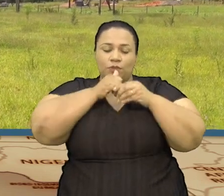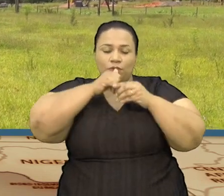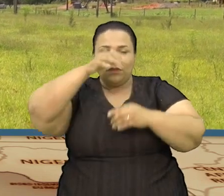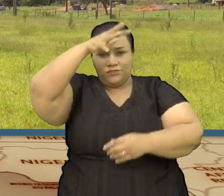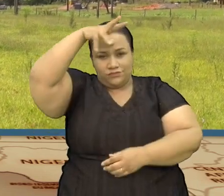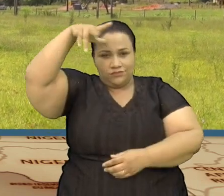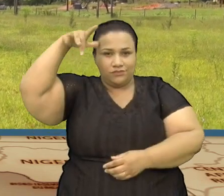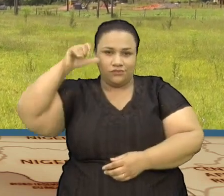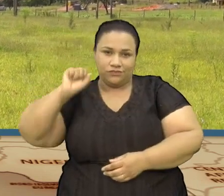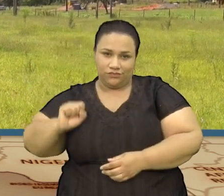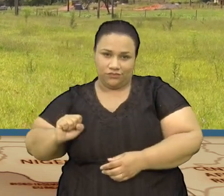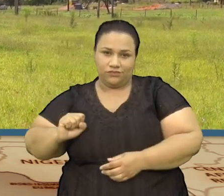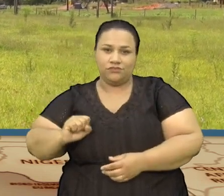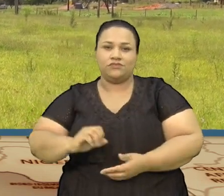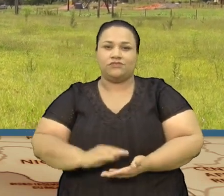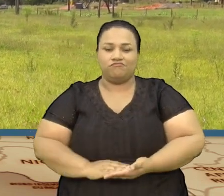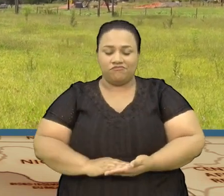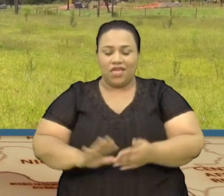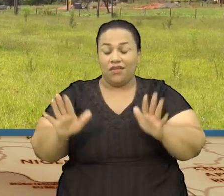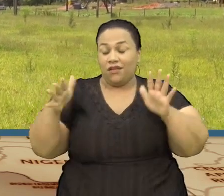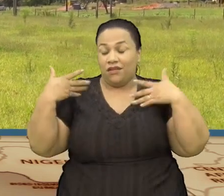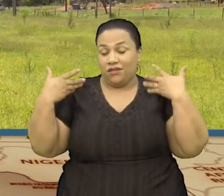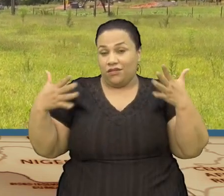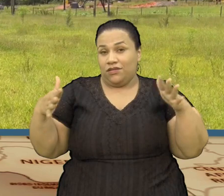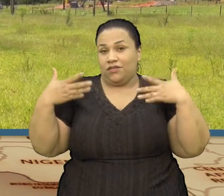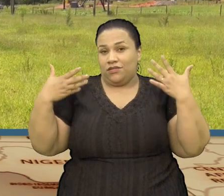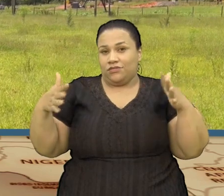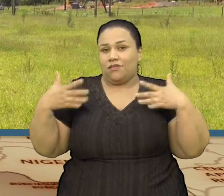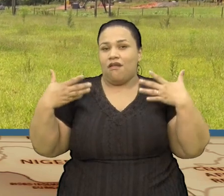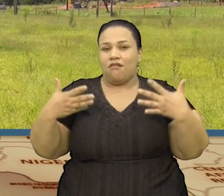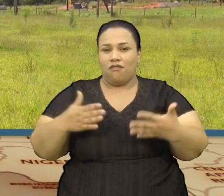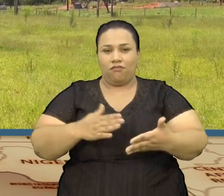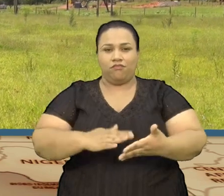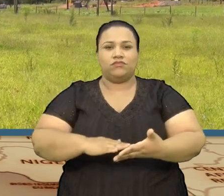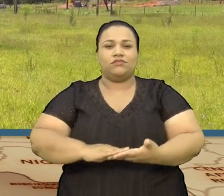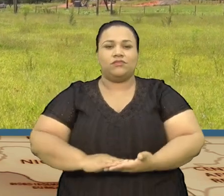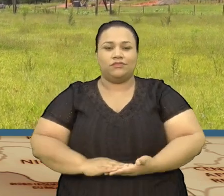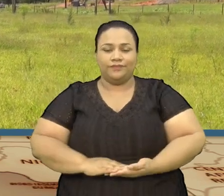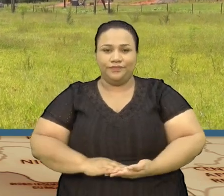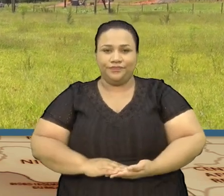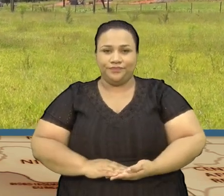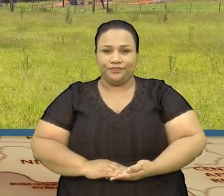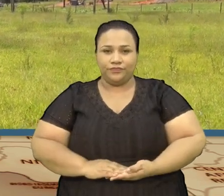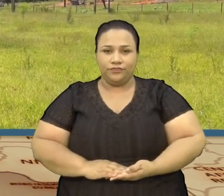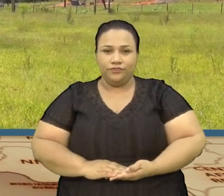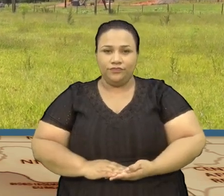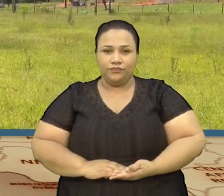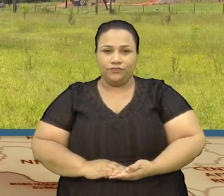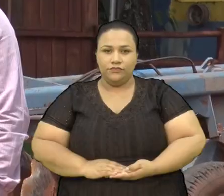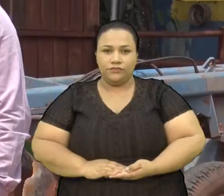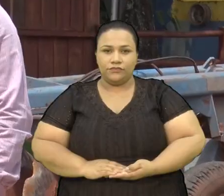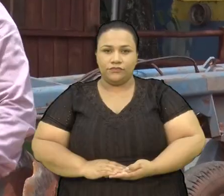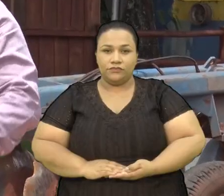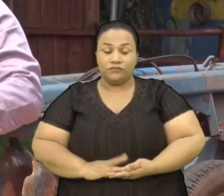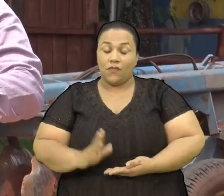Tereré Sumatogrossense Só assim Para Fugentar O calor